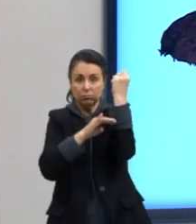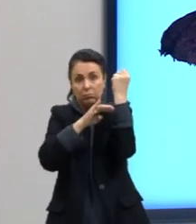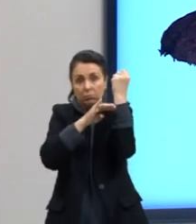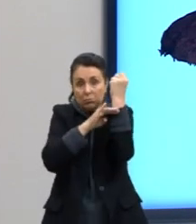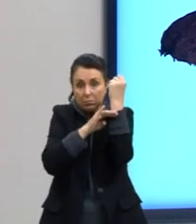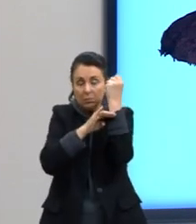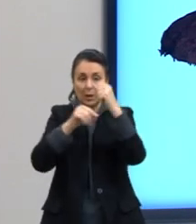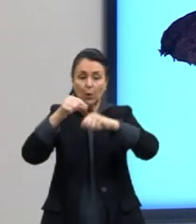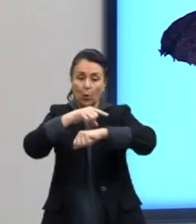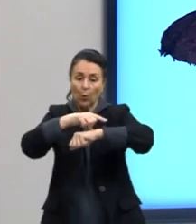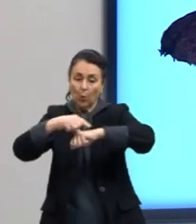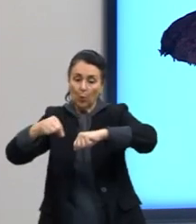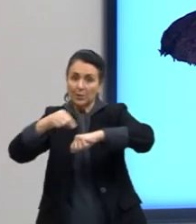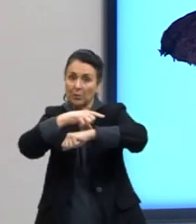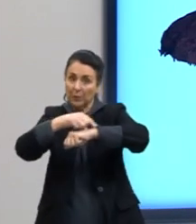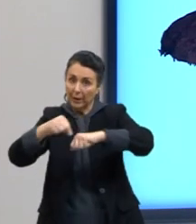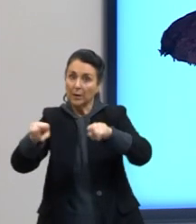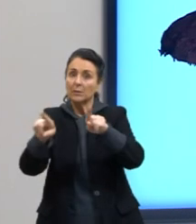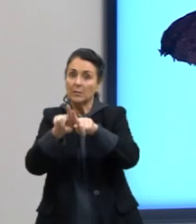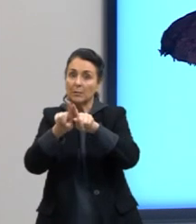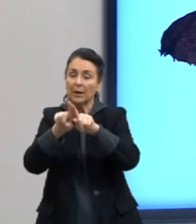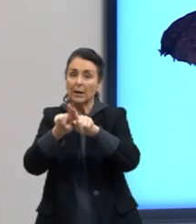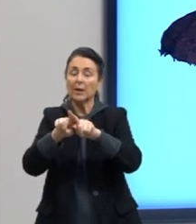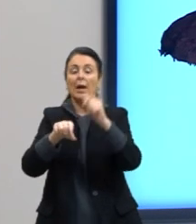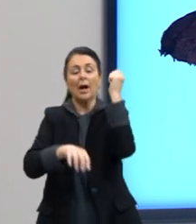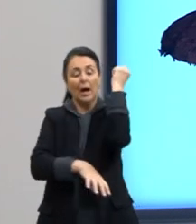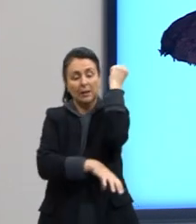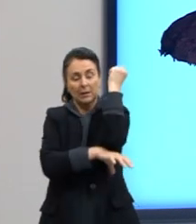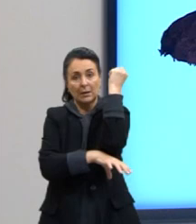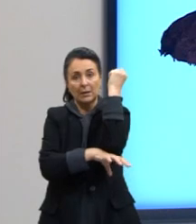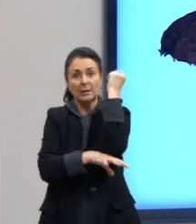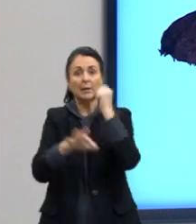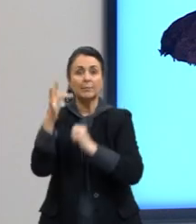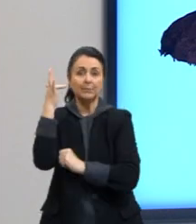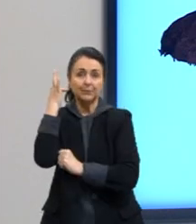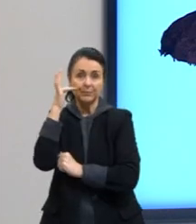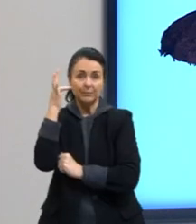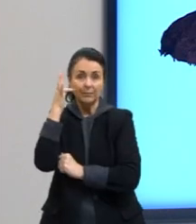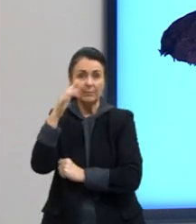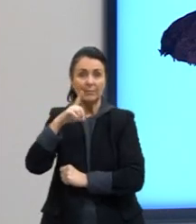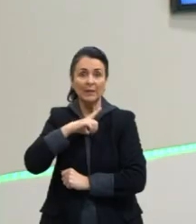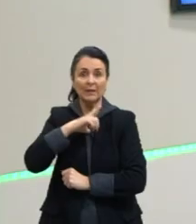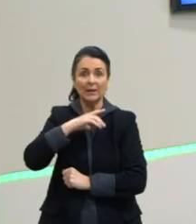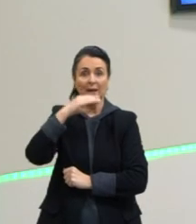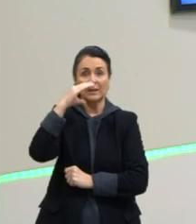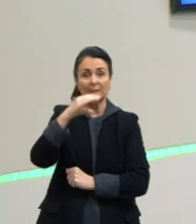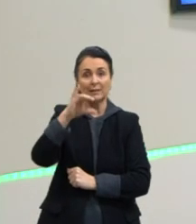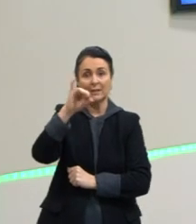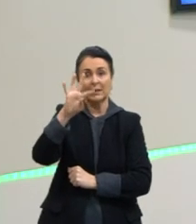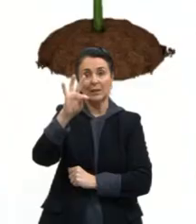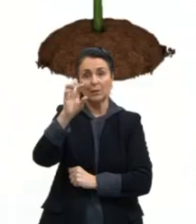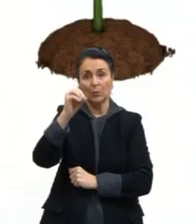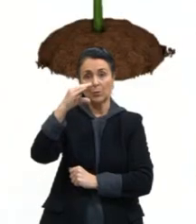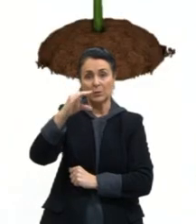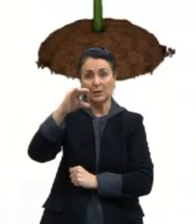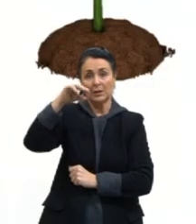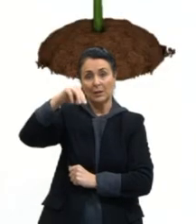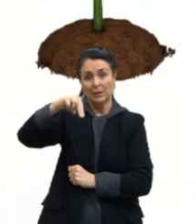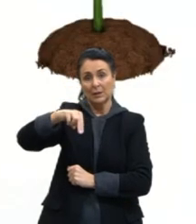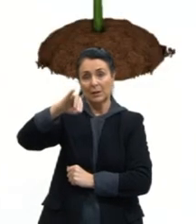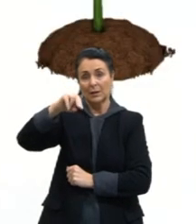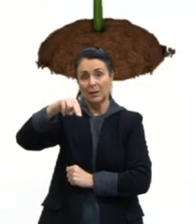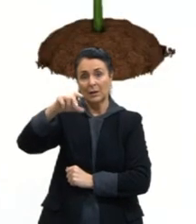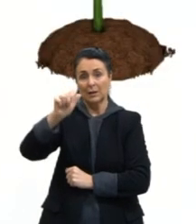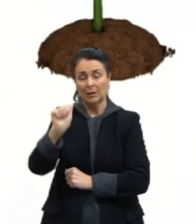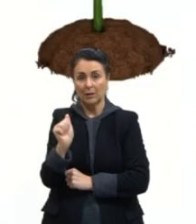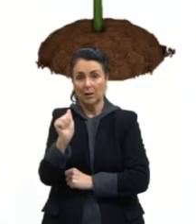e crescimento de raízes e frutos. Temos também as citocininas, que atuam no crescimento